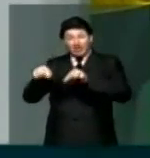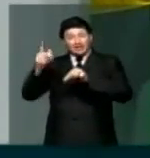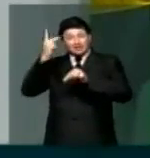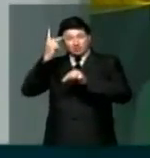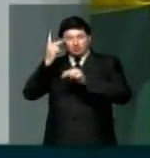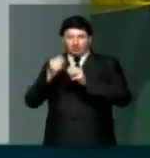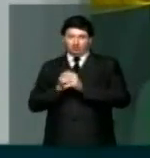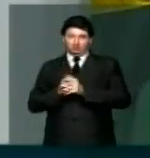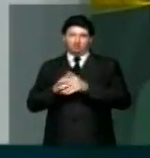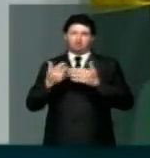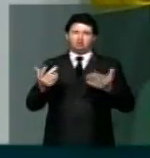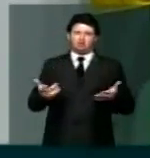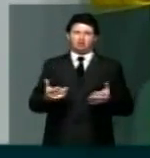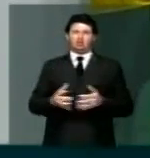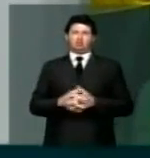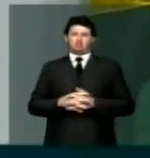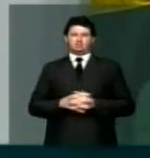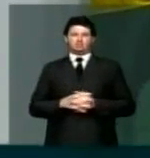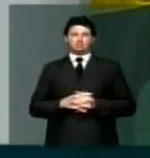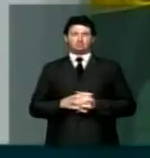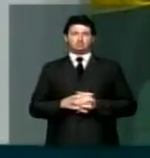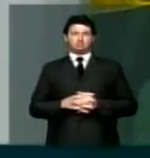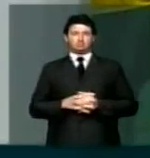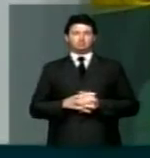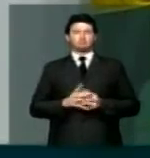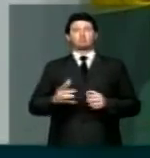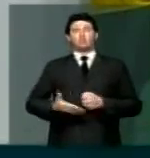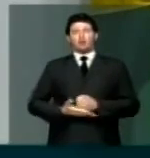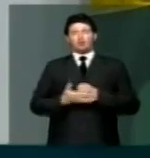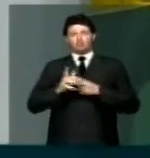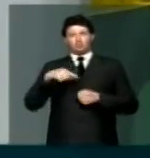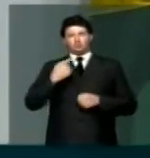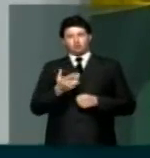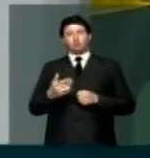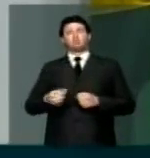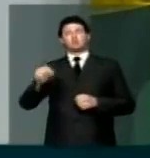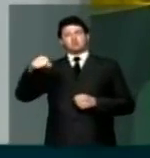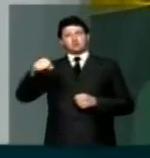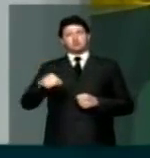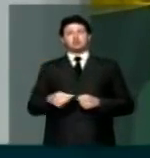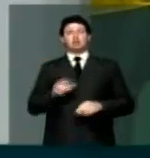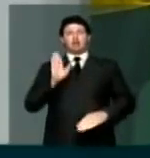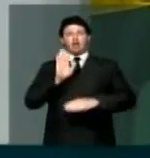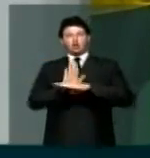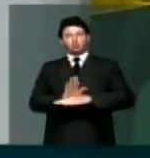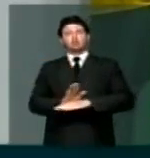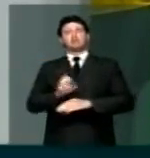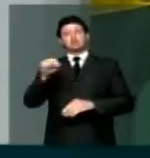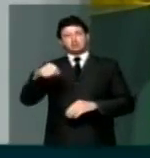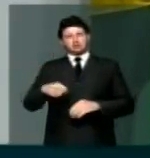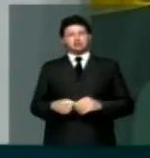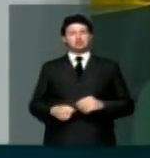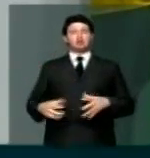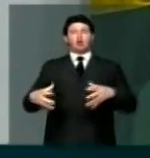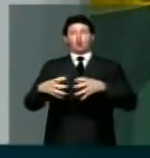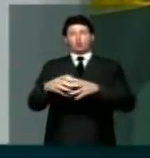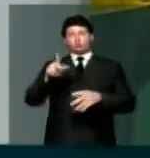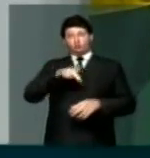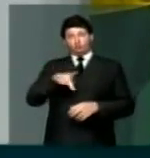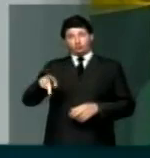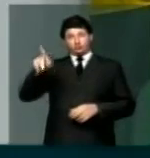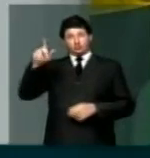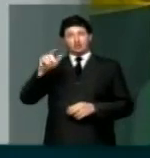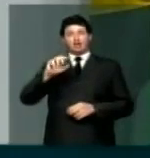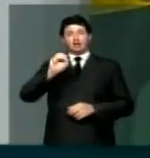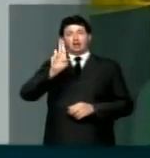São Paulo. Então, fica aqui o nosso apoio, a nossa solidariedade, a comunidade acadêmica da USP, o